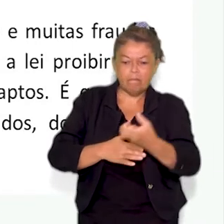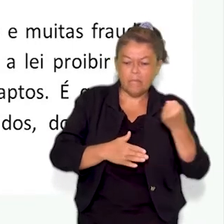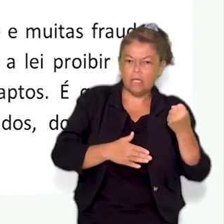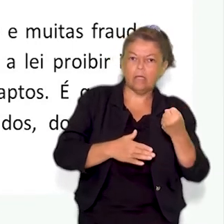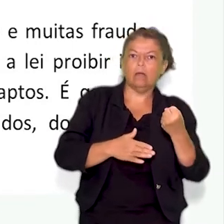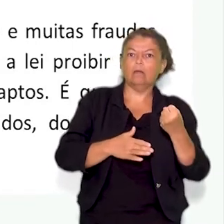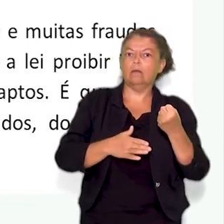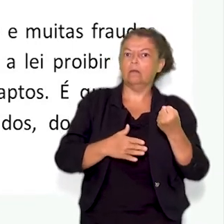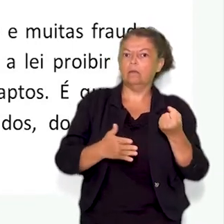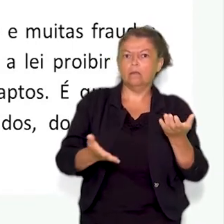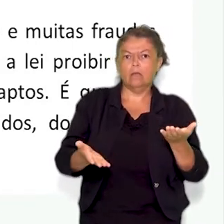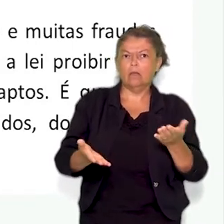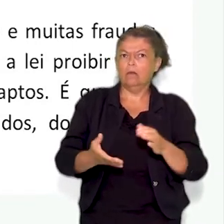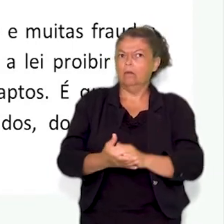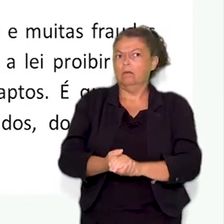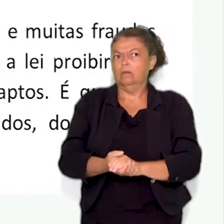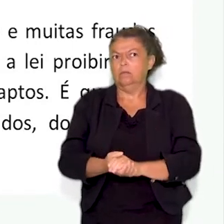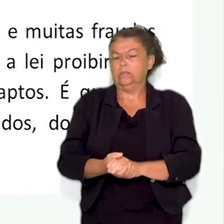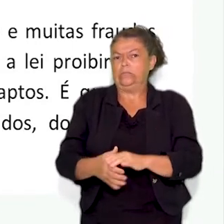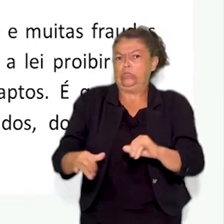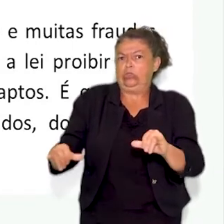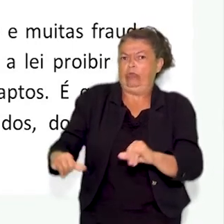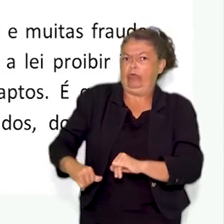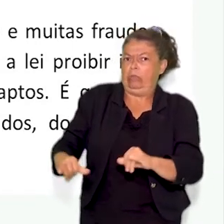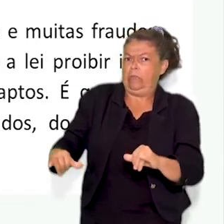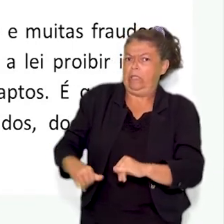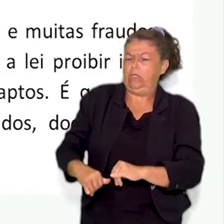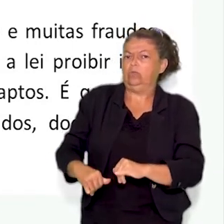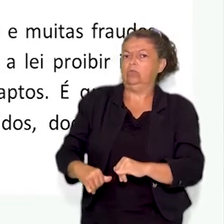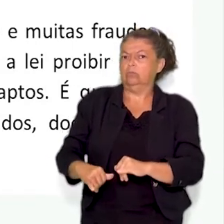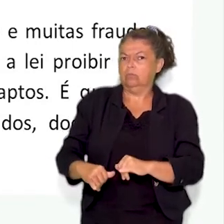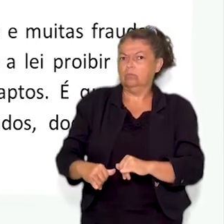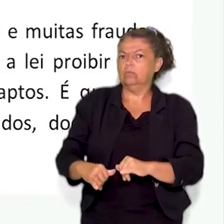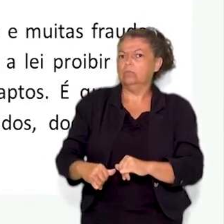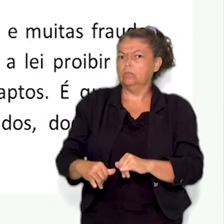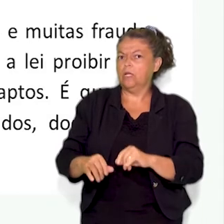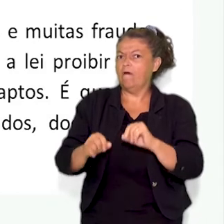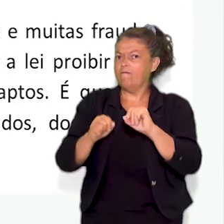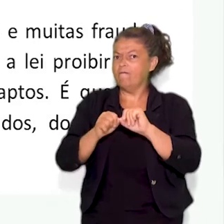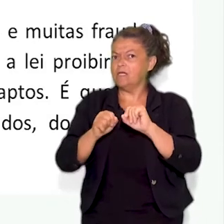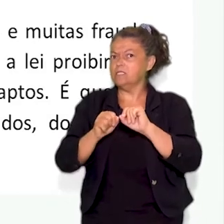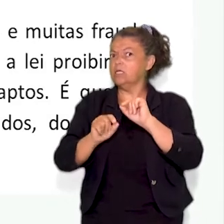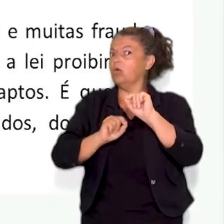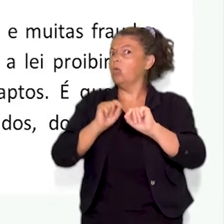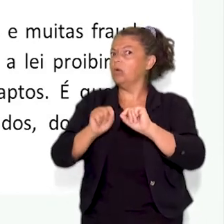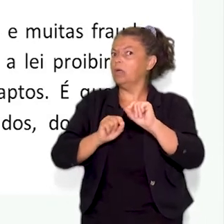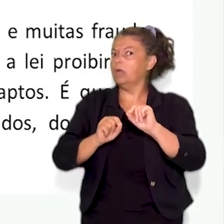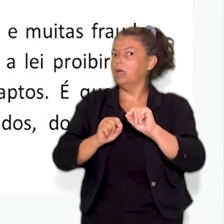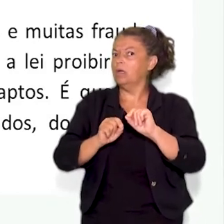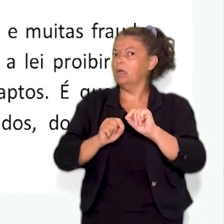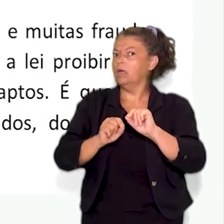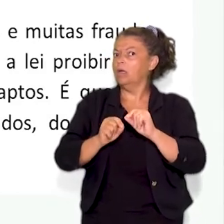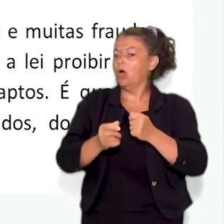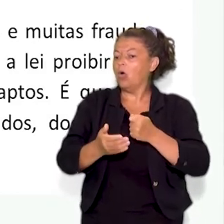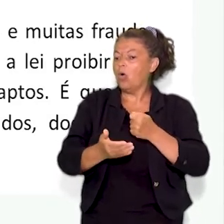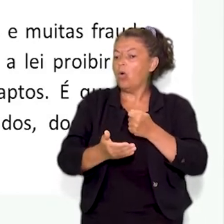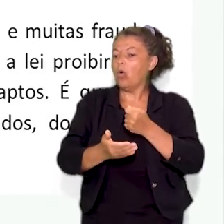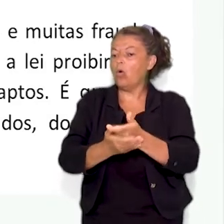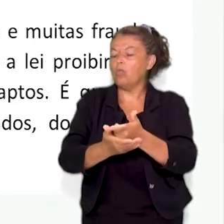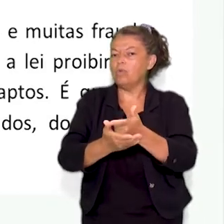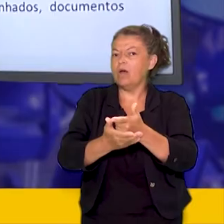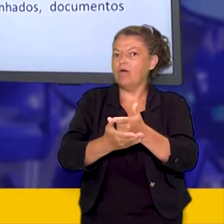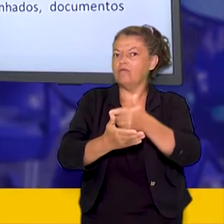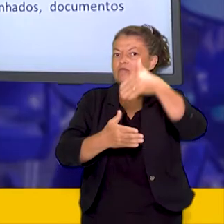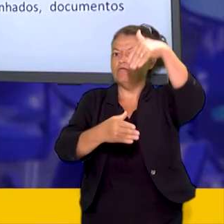comum o abuso de autoridade. Além da compra de votos, também era comumente empregada a máquina